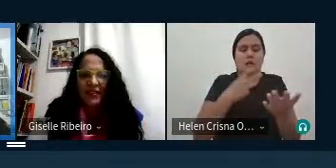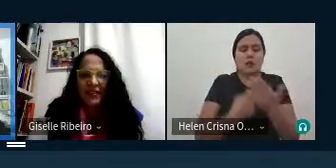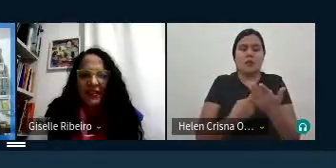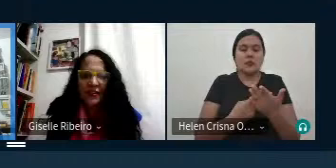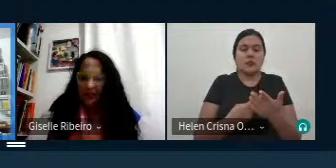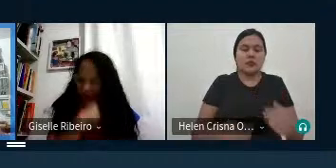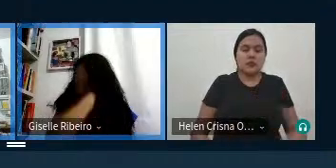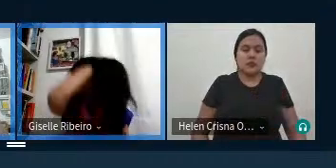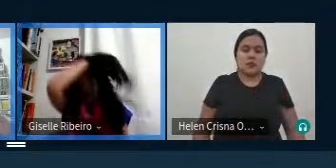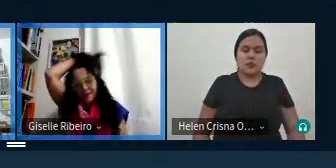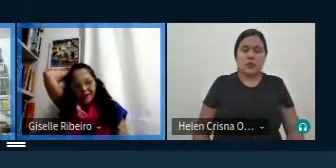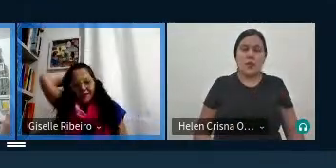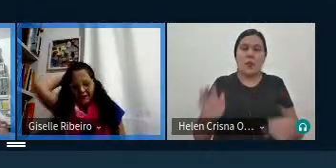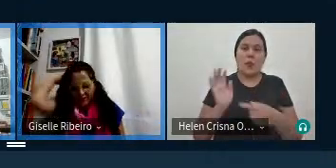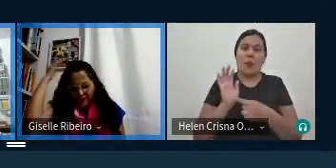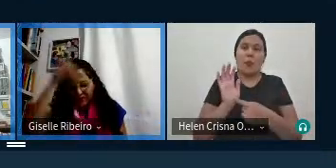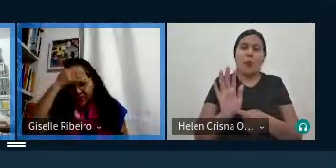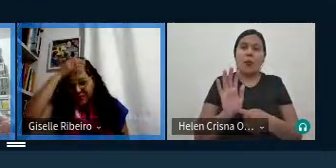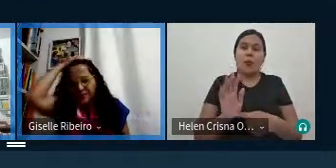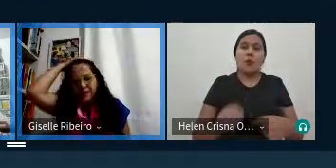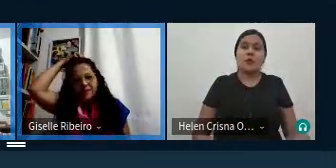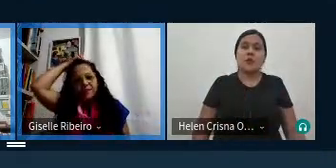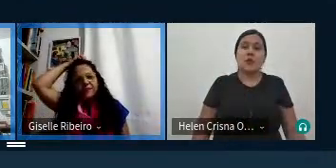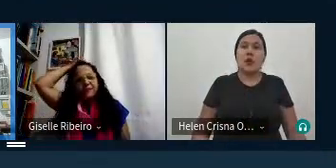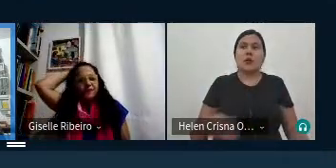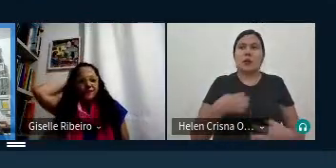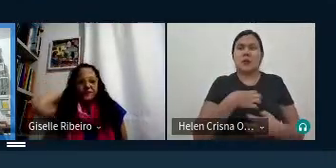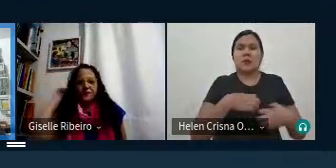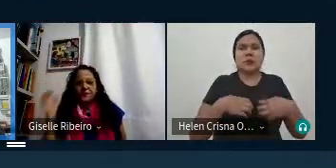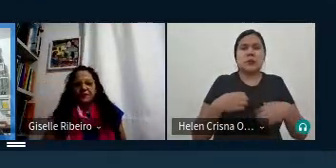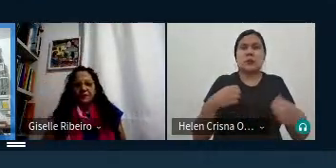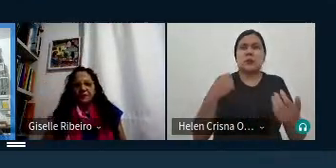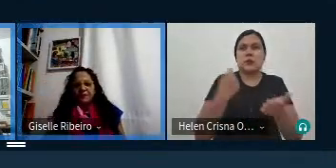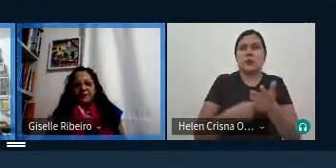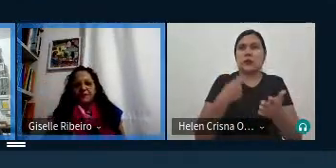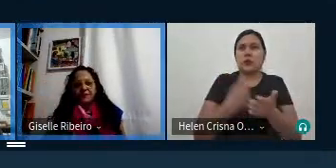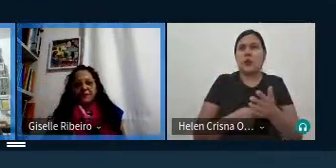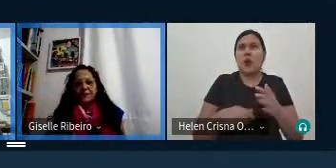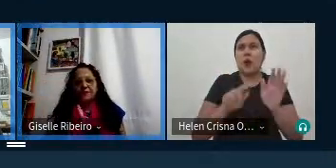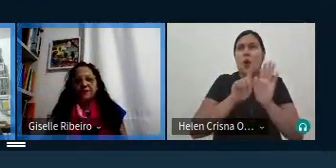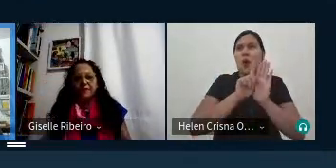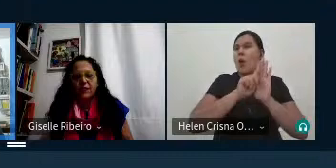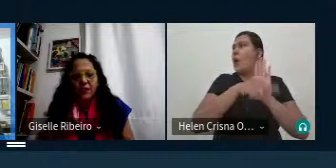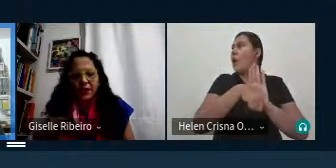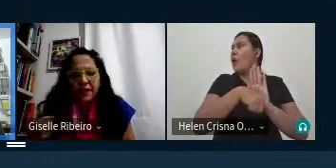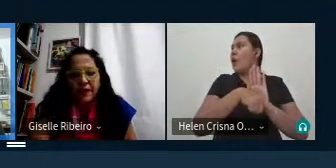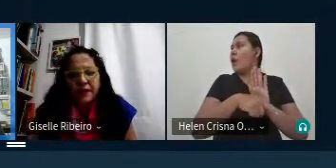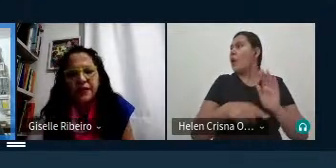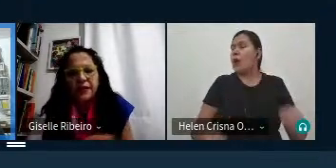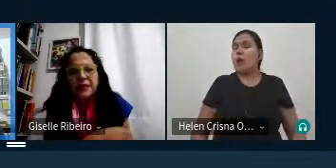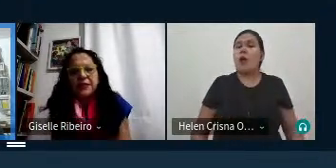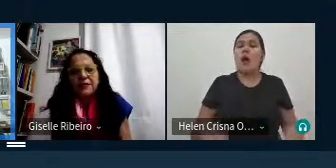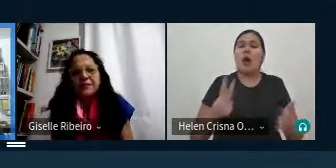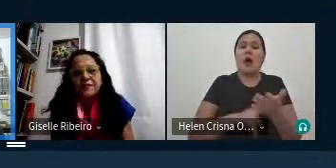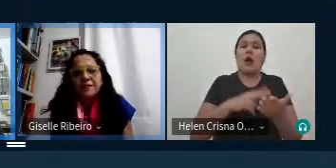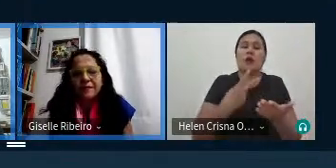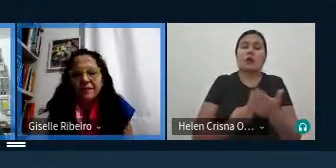menciona e essa lucha também luta de um gênero na questão da tradução